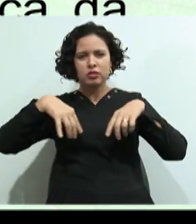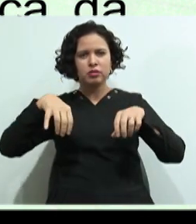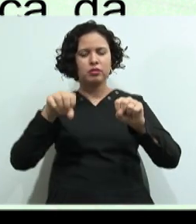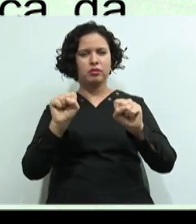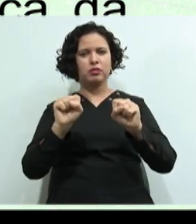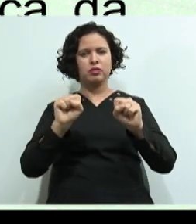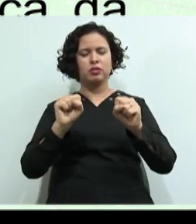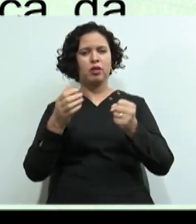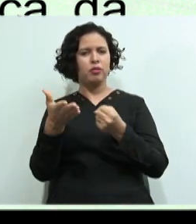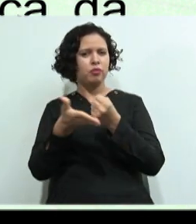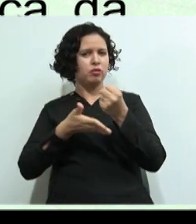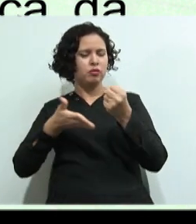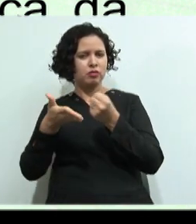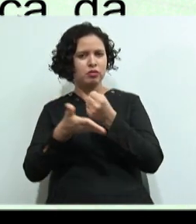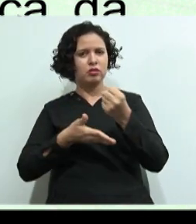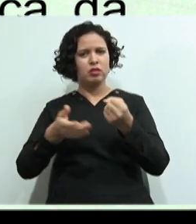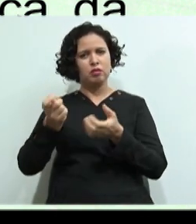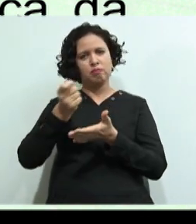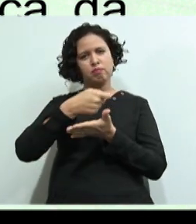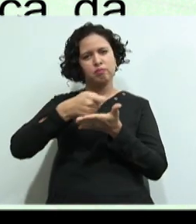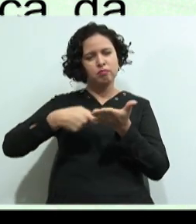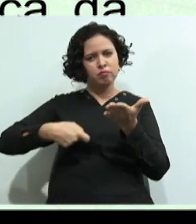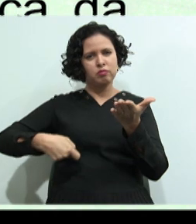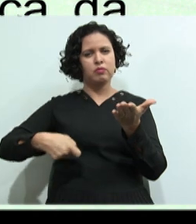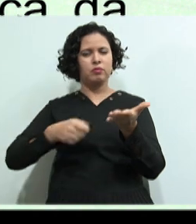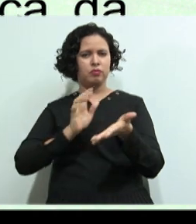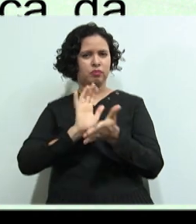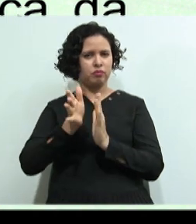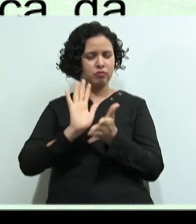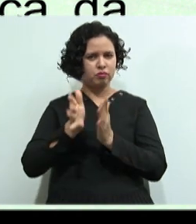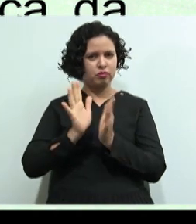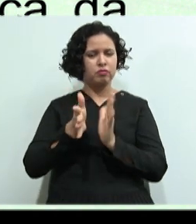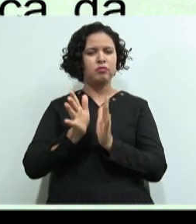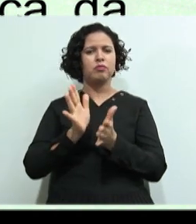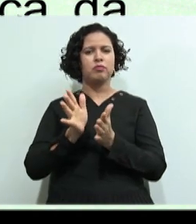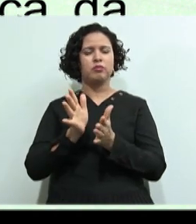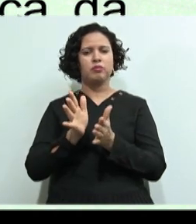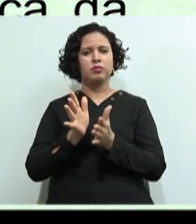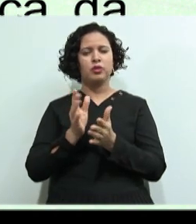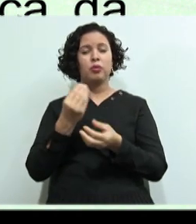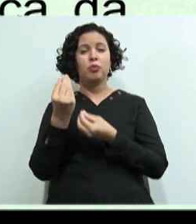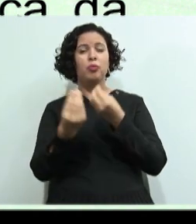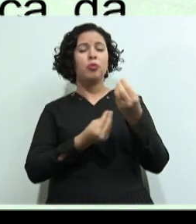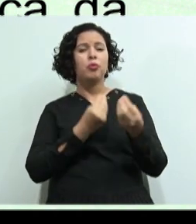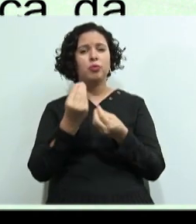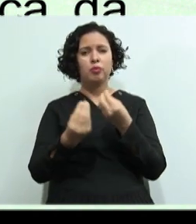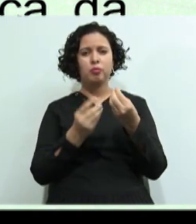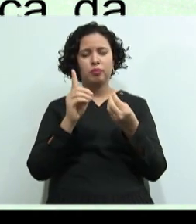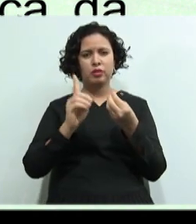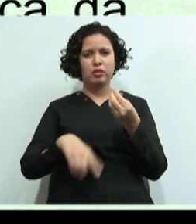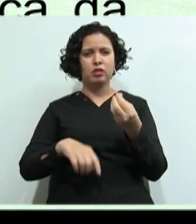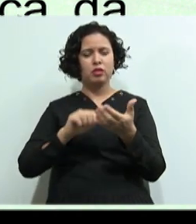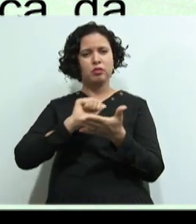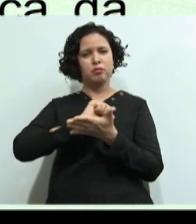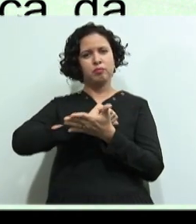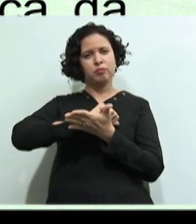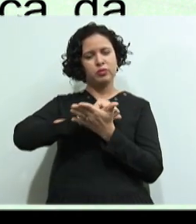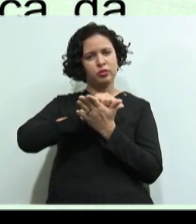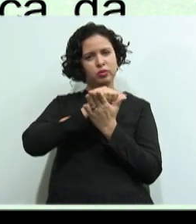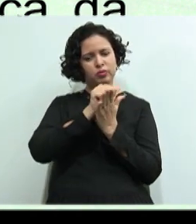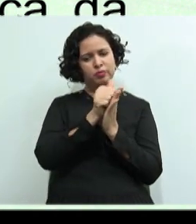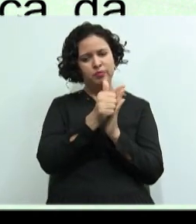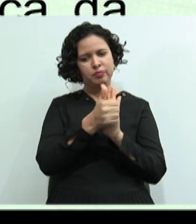Noções básicas de escrita Da escrita em língua de sinais, né? Como que se dá as configurações